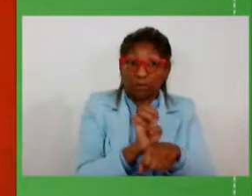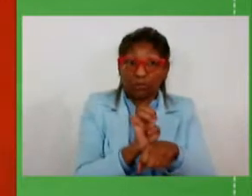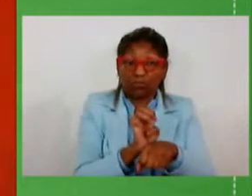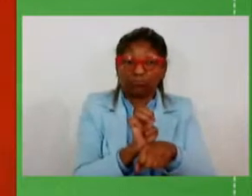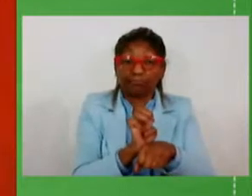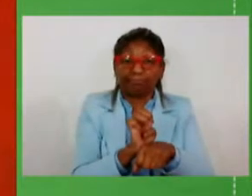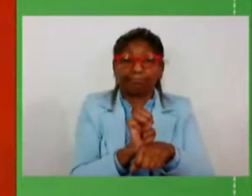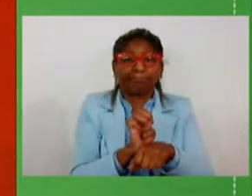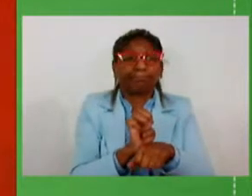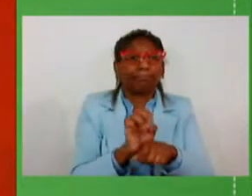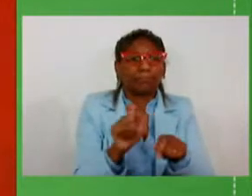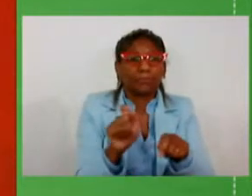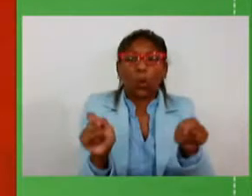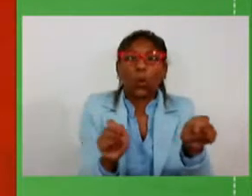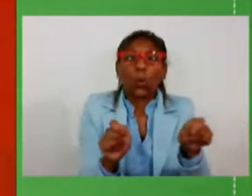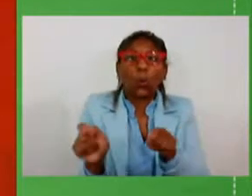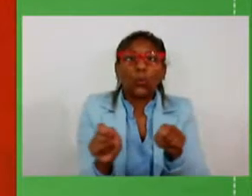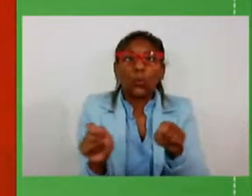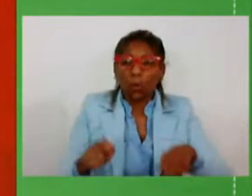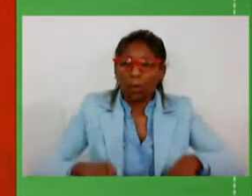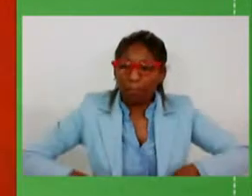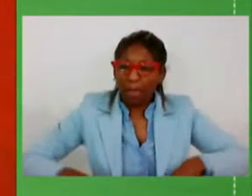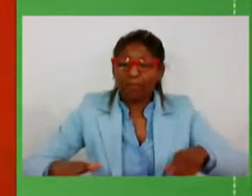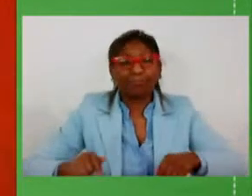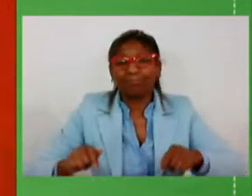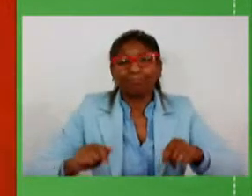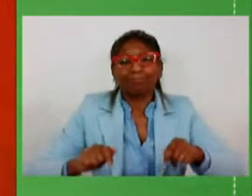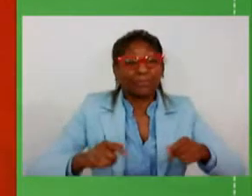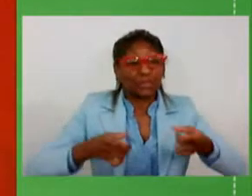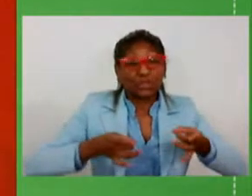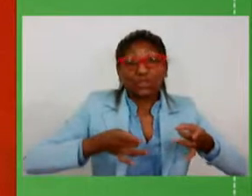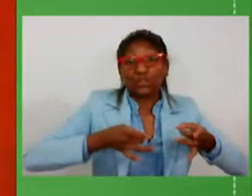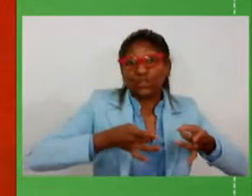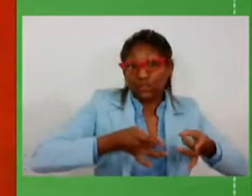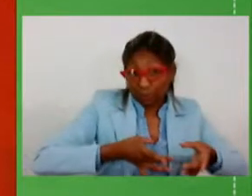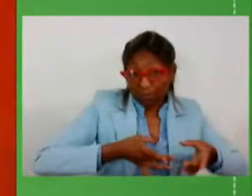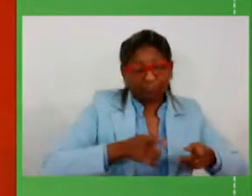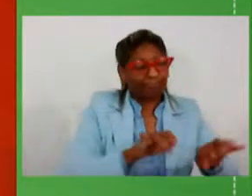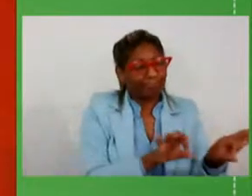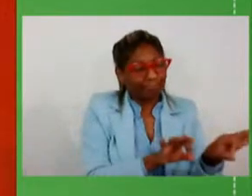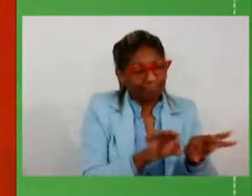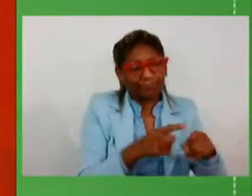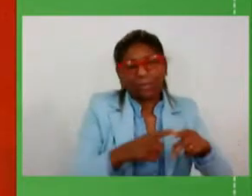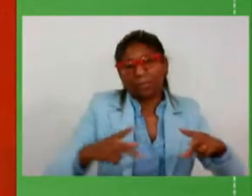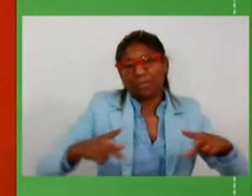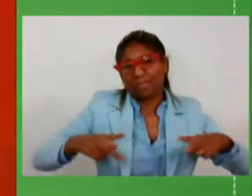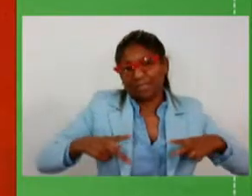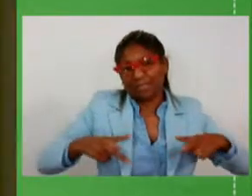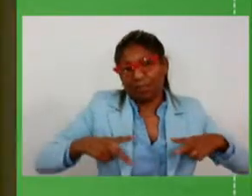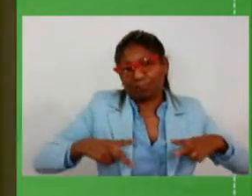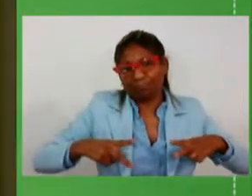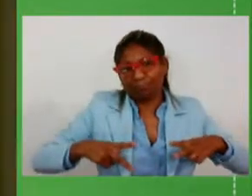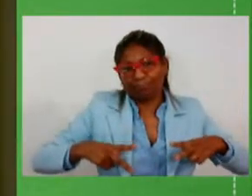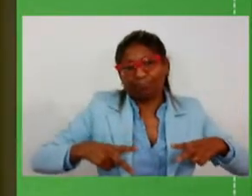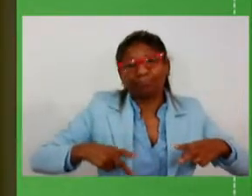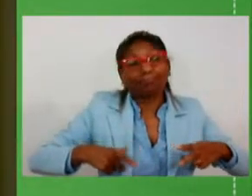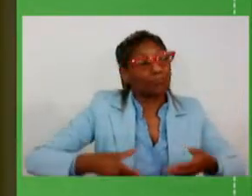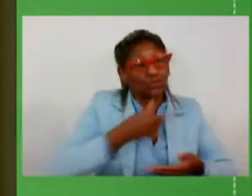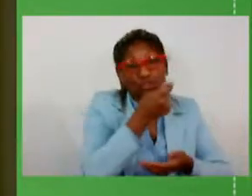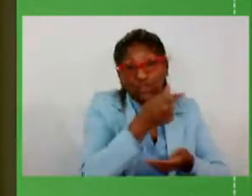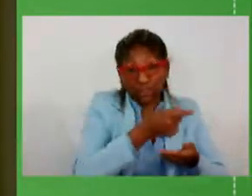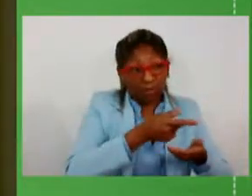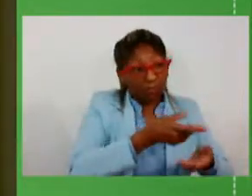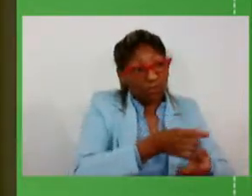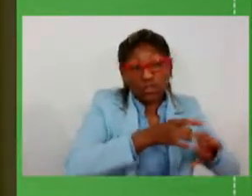estão sob controle as receitas obtidas de forma extraordinária nas privatizações podem virar investimentos e esses